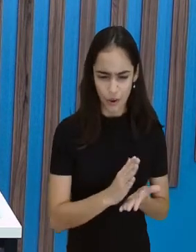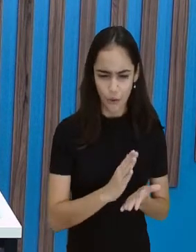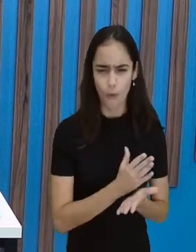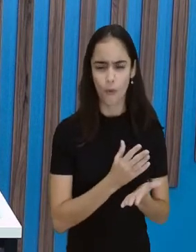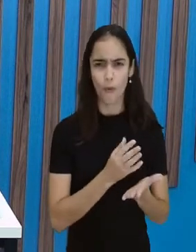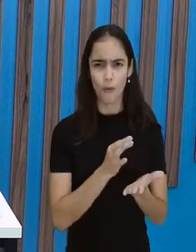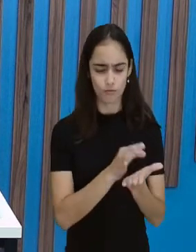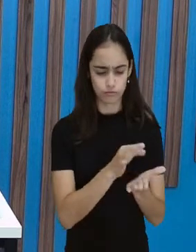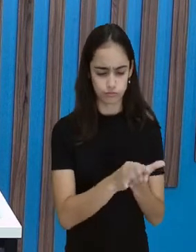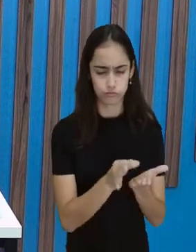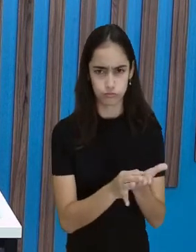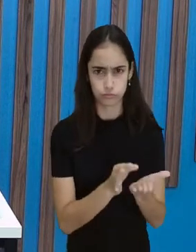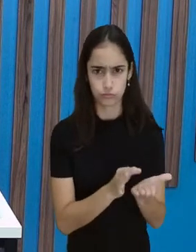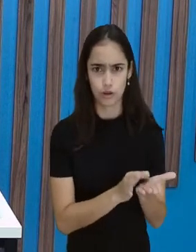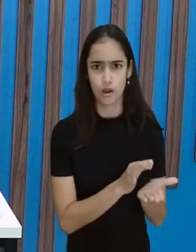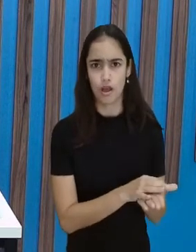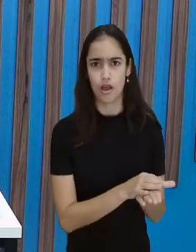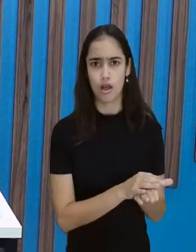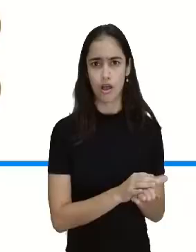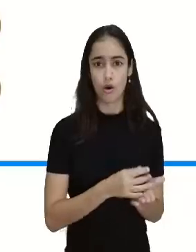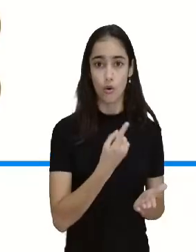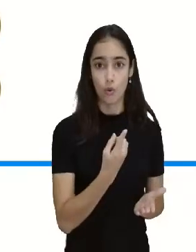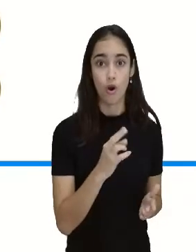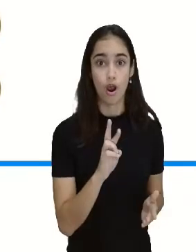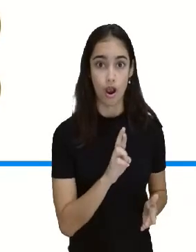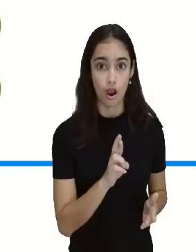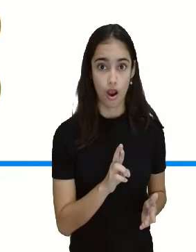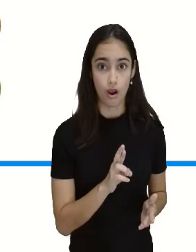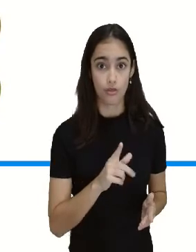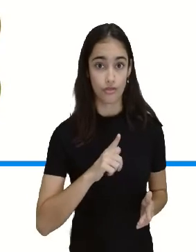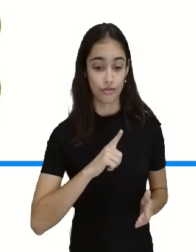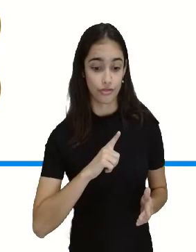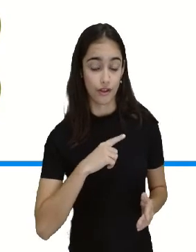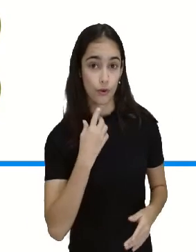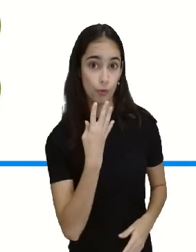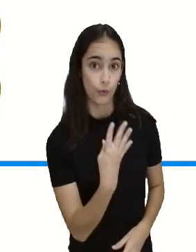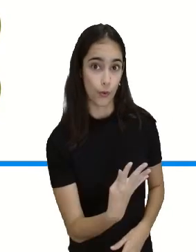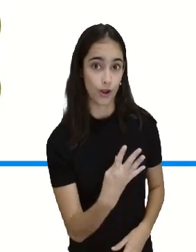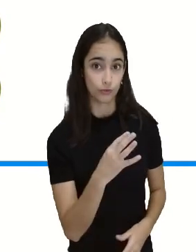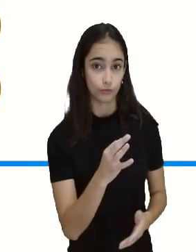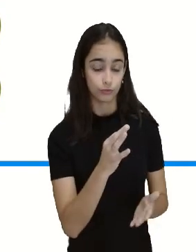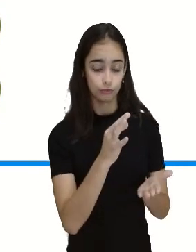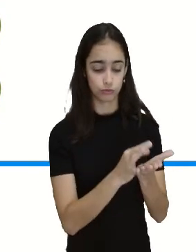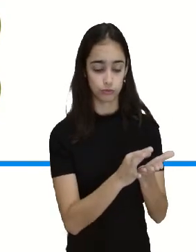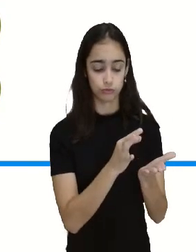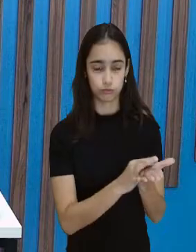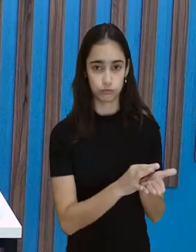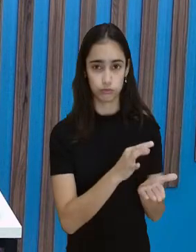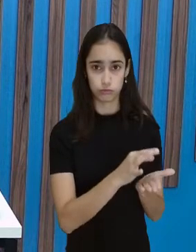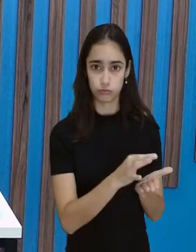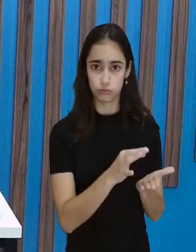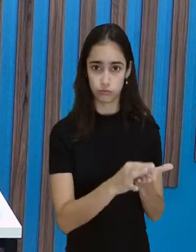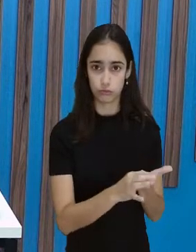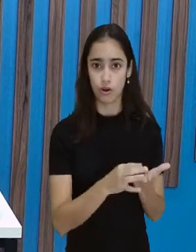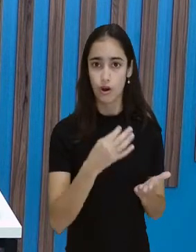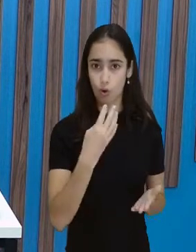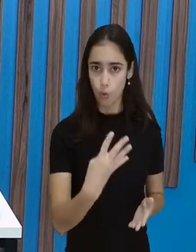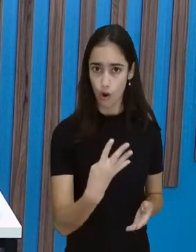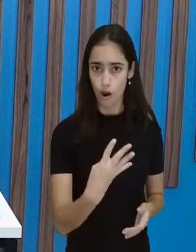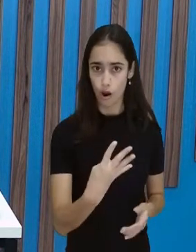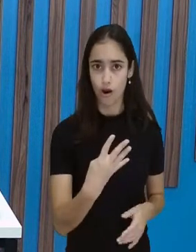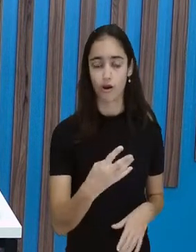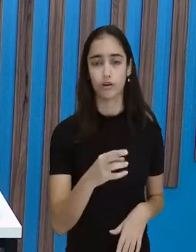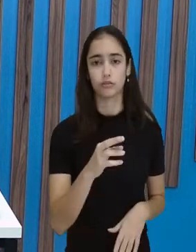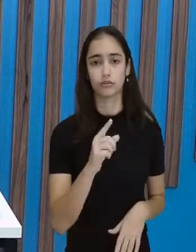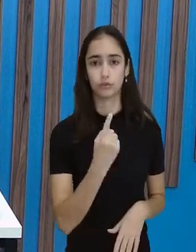contar quantas moedas, tá? Uma, duas, três, quatro. Vou colocar aqui pra gente poder fazer a soma e descobrir o valor total